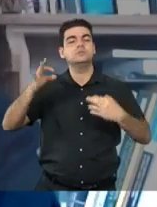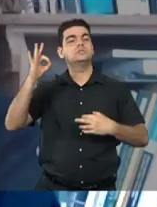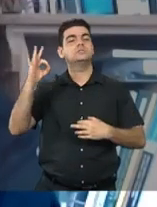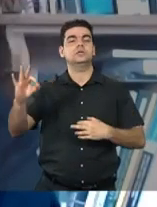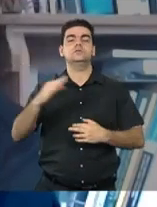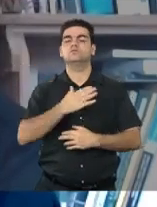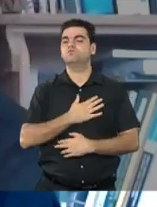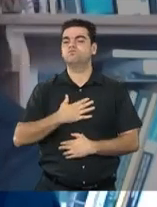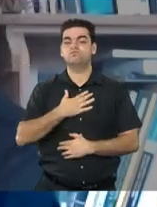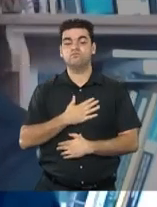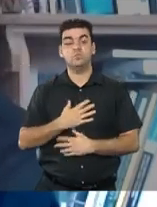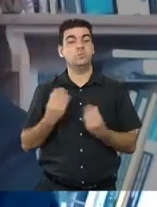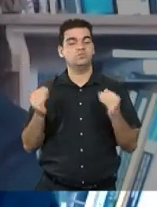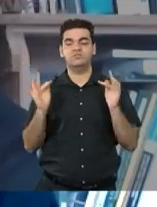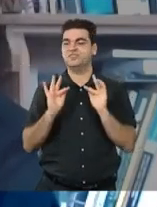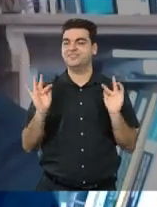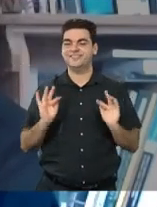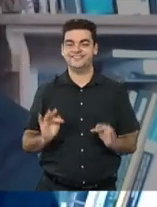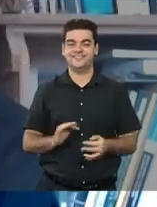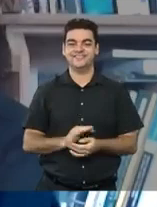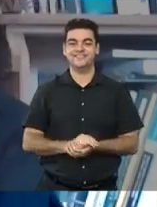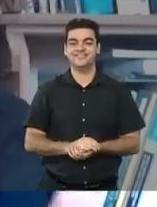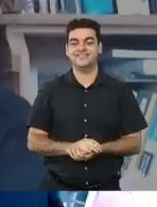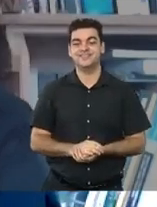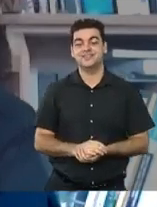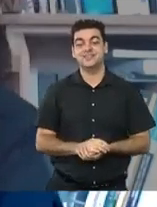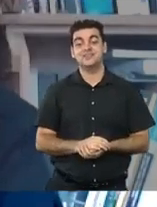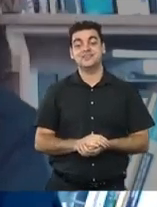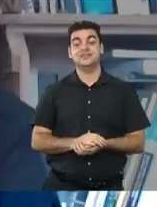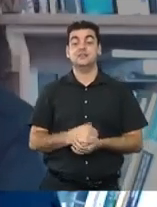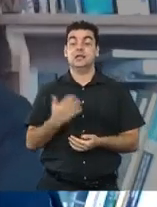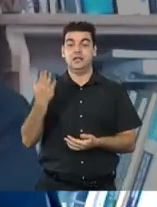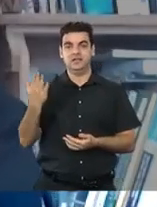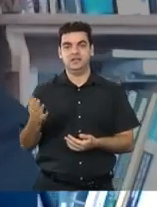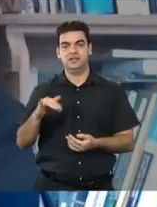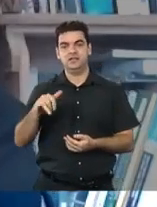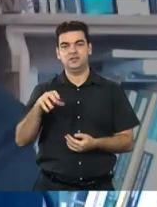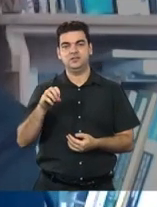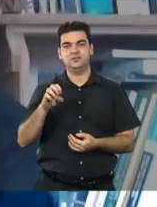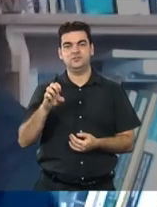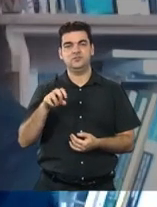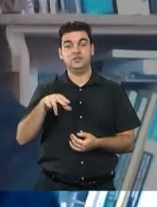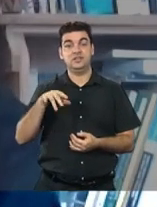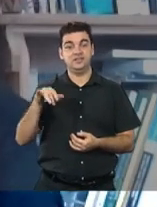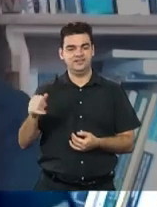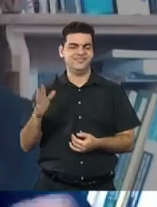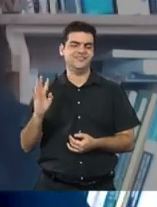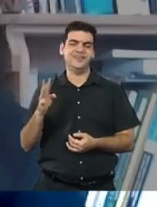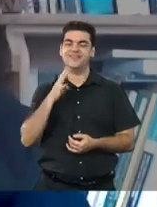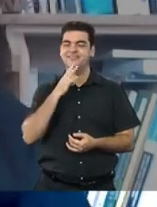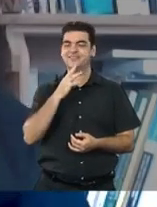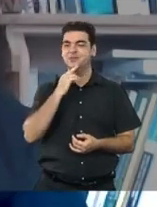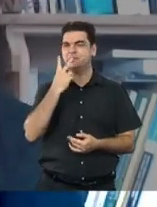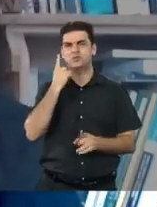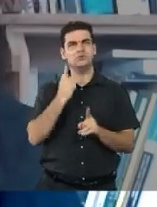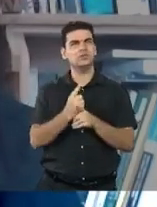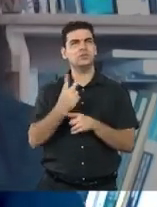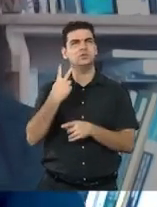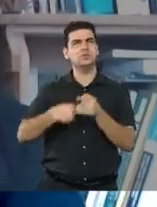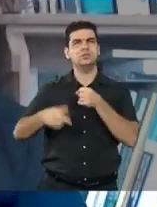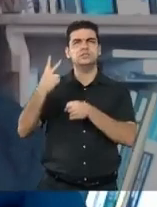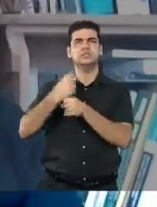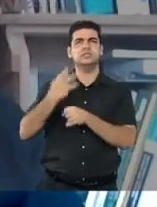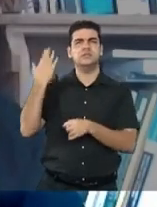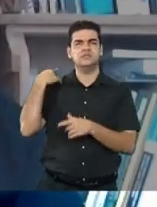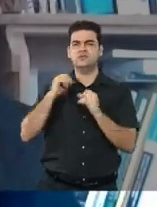também. Então, sinto muito honrado e contemplado pela fala. A companheira Joênia, tive o prazer de conhecer há dois anos atrás, aqui em Belo Horizonte, nós fizemos